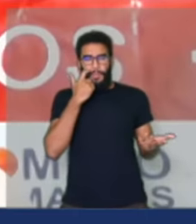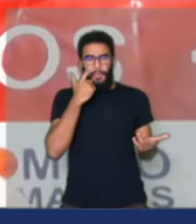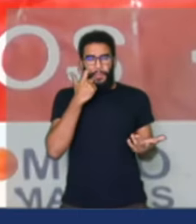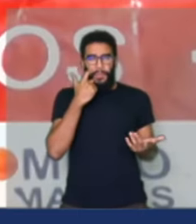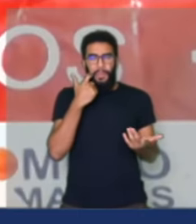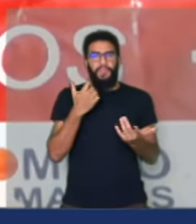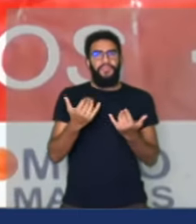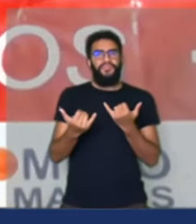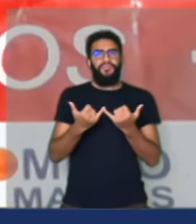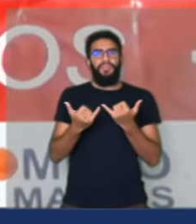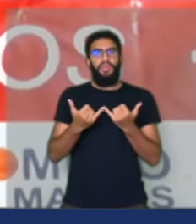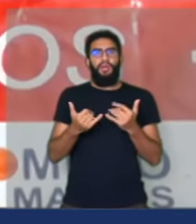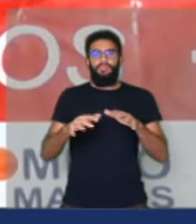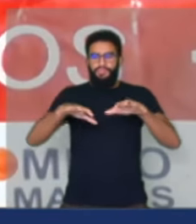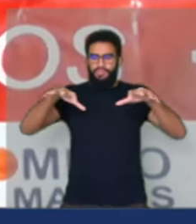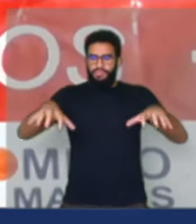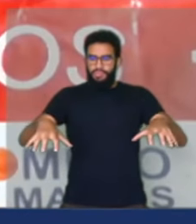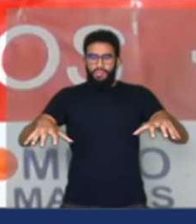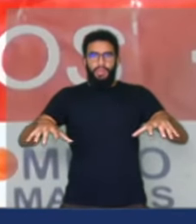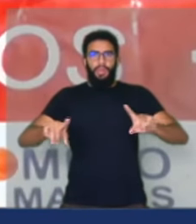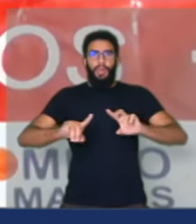lados da mesma moeda.